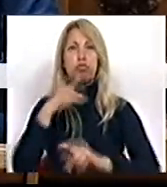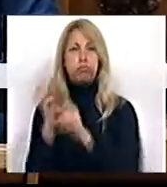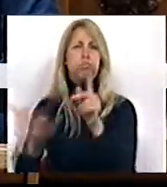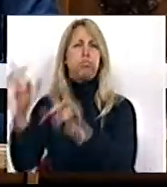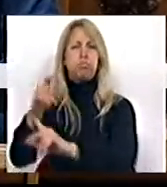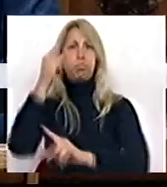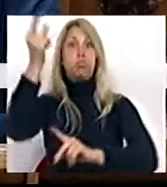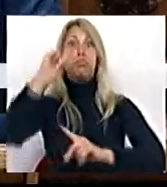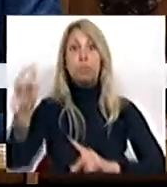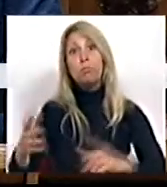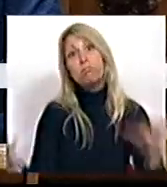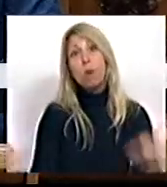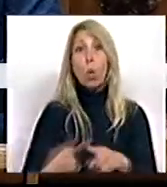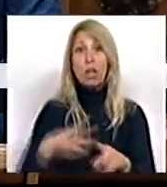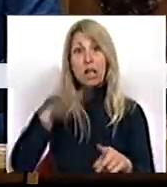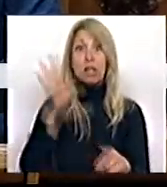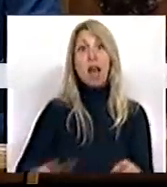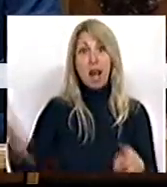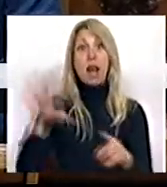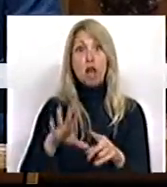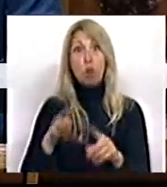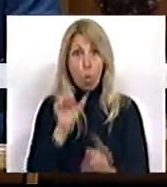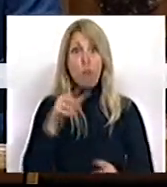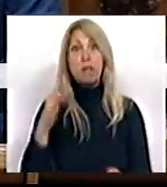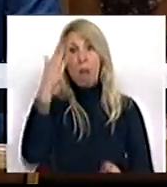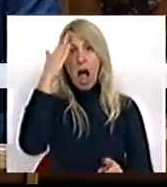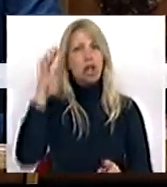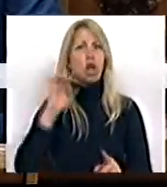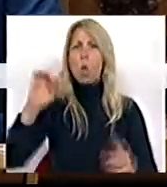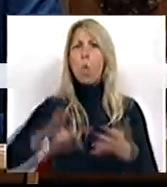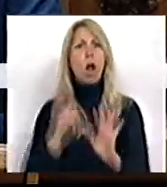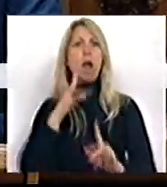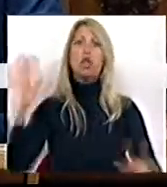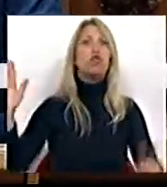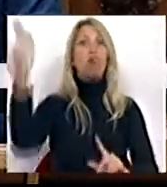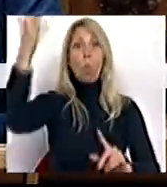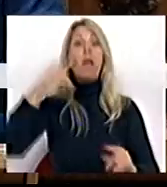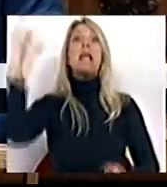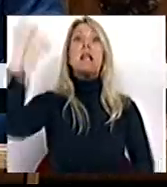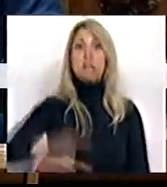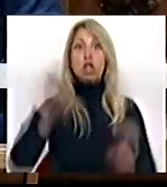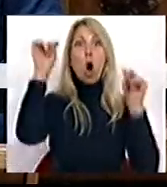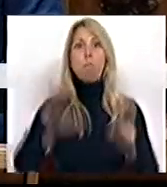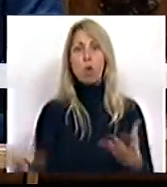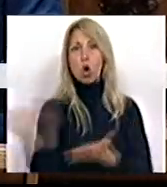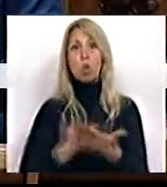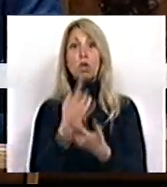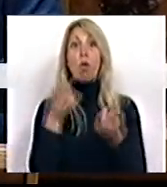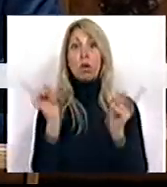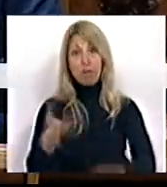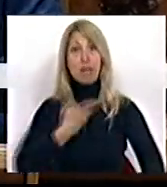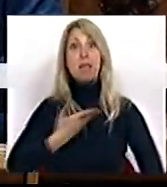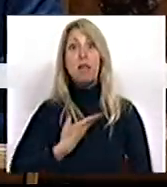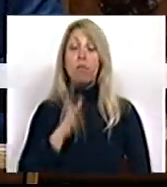interesse nacional que prevalece. E esse interesse nacional exige a imediata renegociação da dívida. Por isso apresentaremos uma